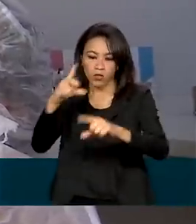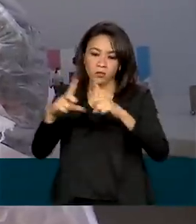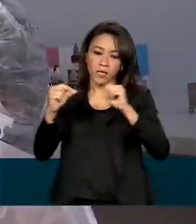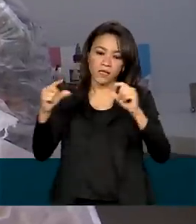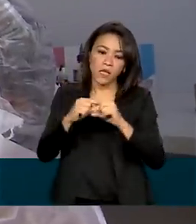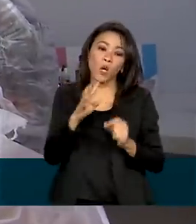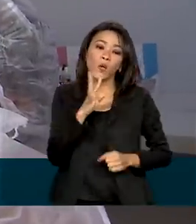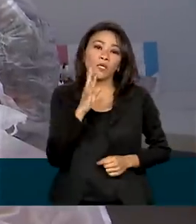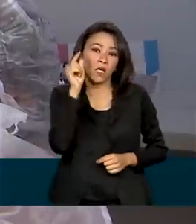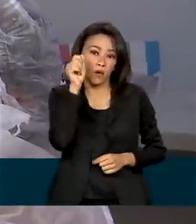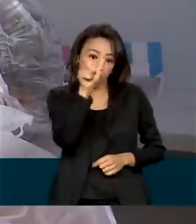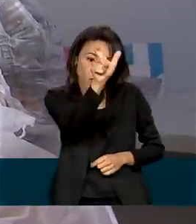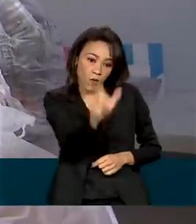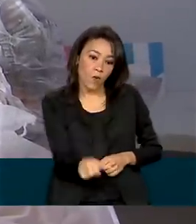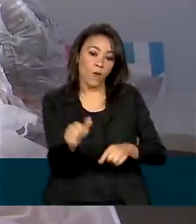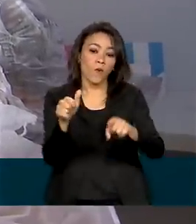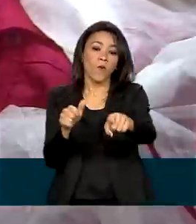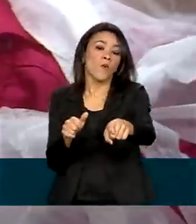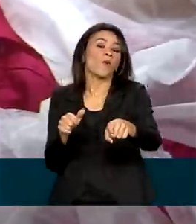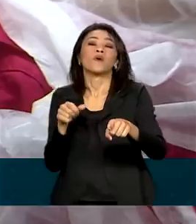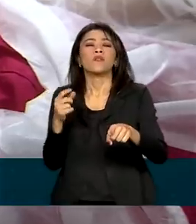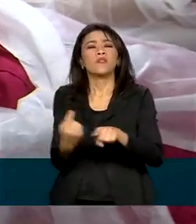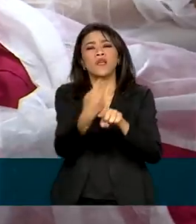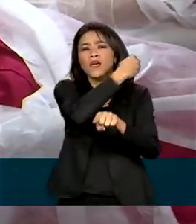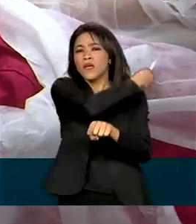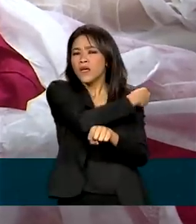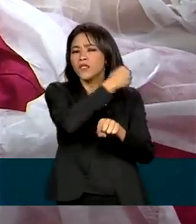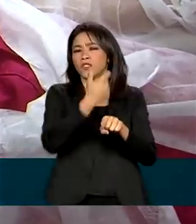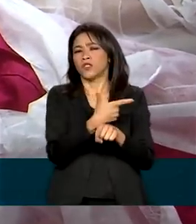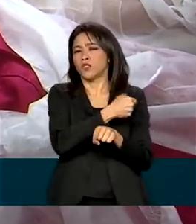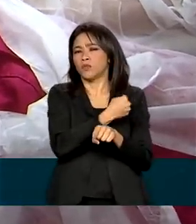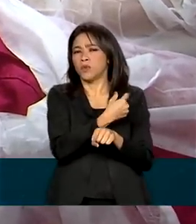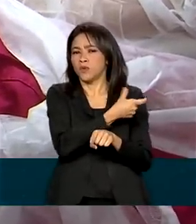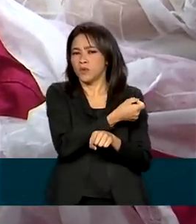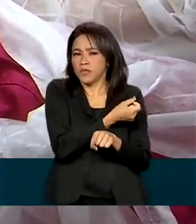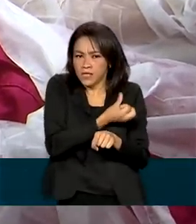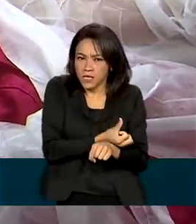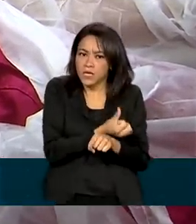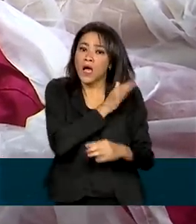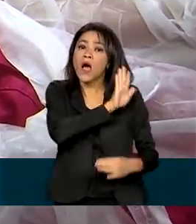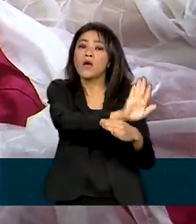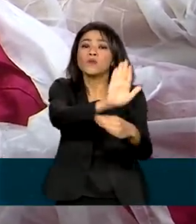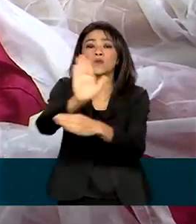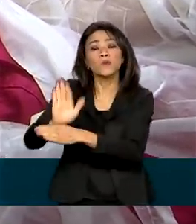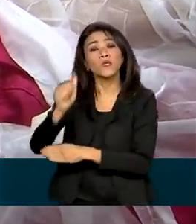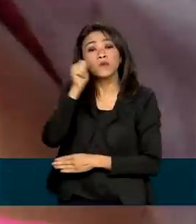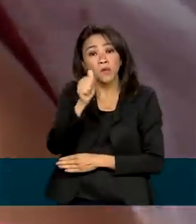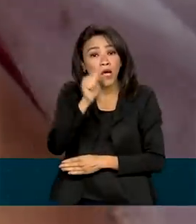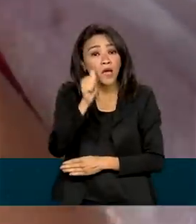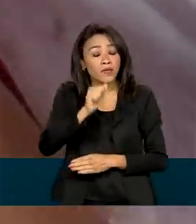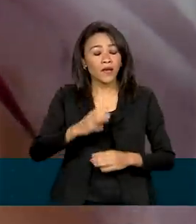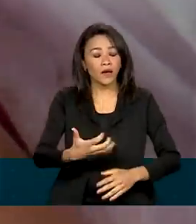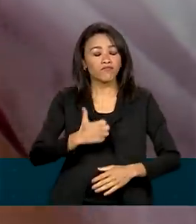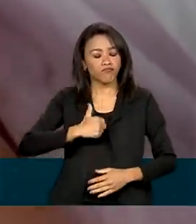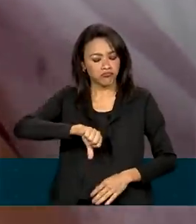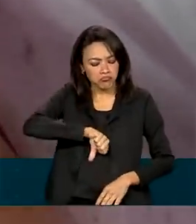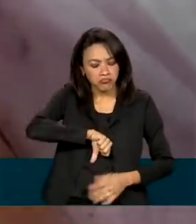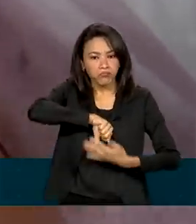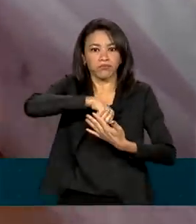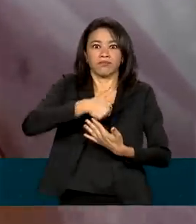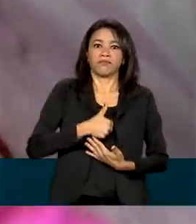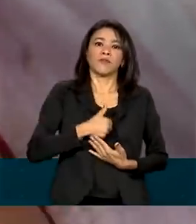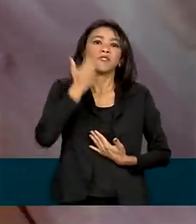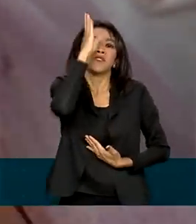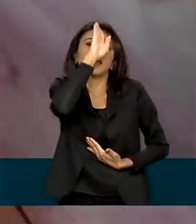ela conheceu a Lina, que desde 2006, ajuda a resgatar a autoestima das mulheres que tiveram câncer de mama, fazendo a reconstrução